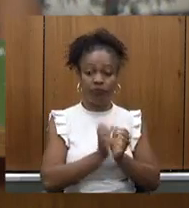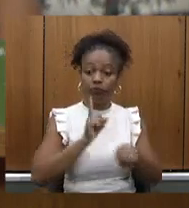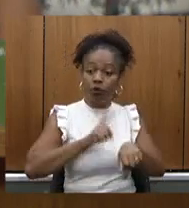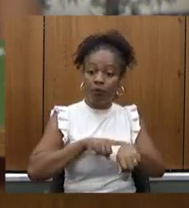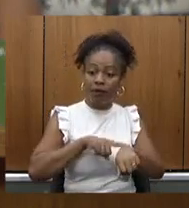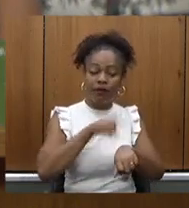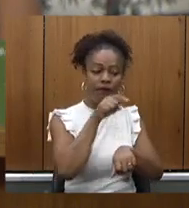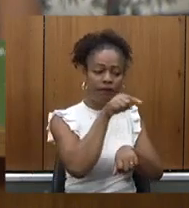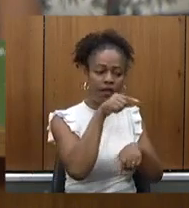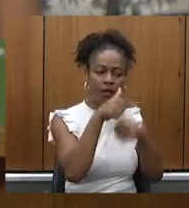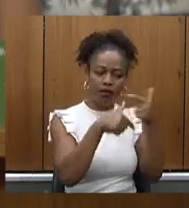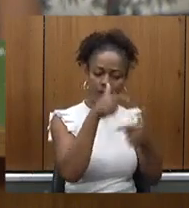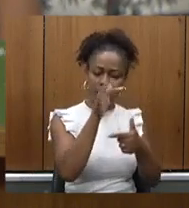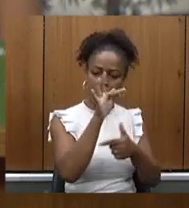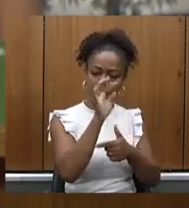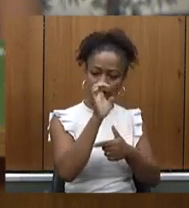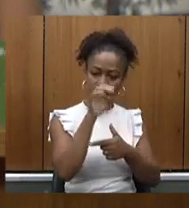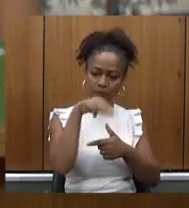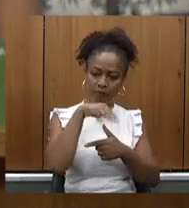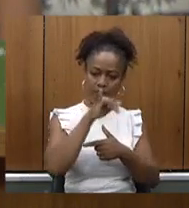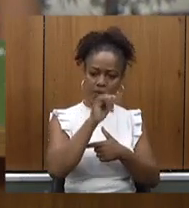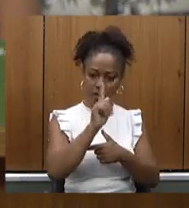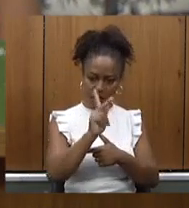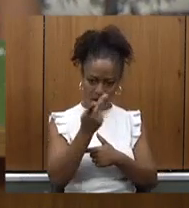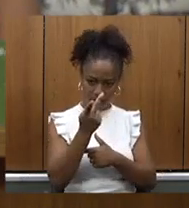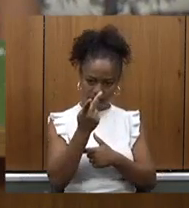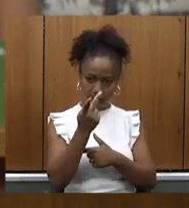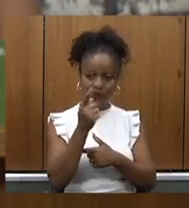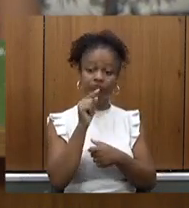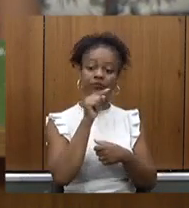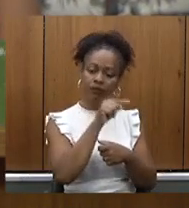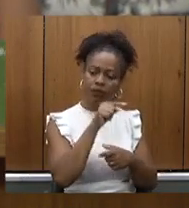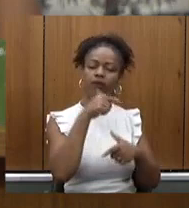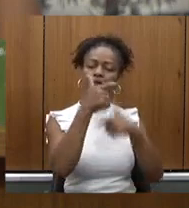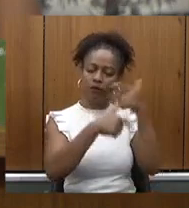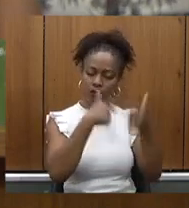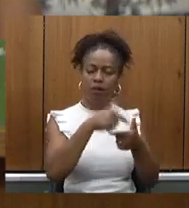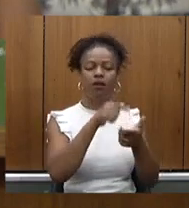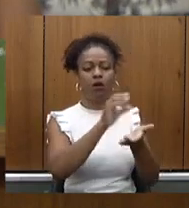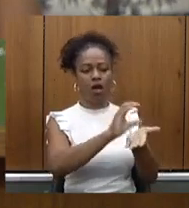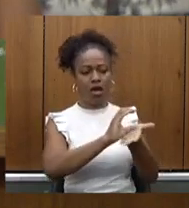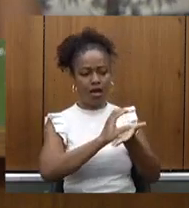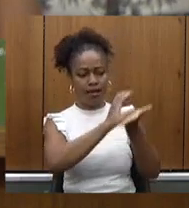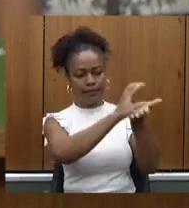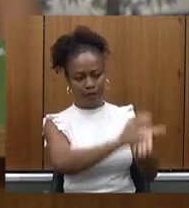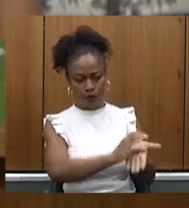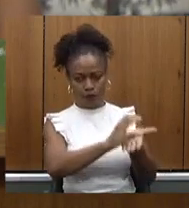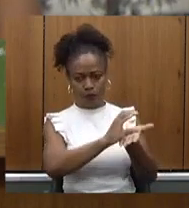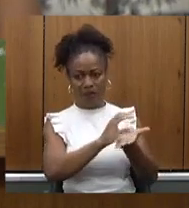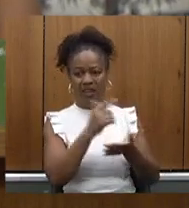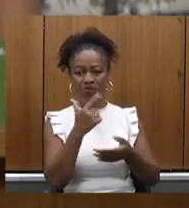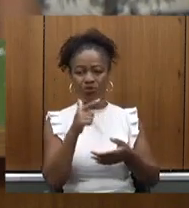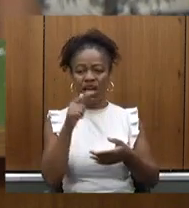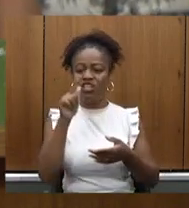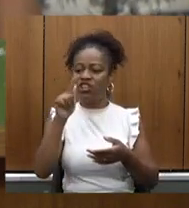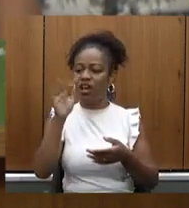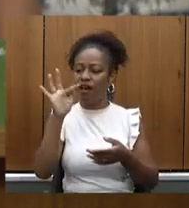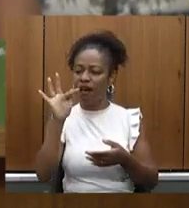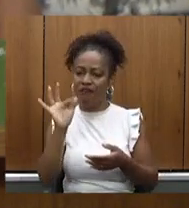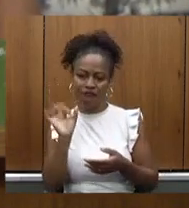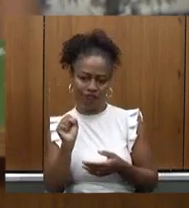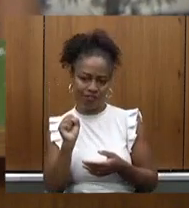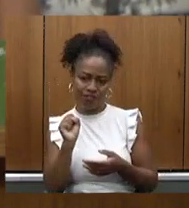está lotado na FEMIG é cedido para a FEMIG e ele faz jus a este recurso então não existe GFs que ultrapasse